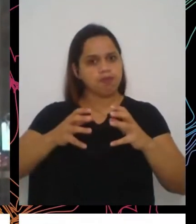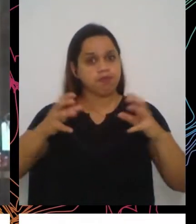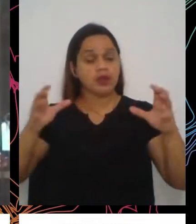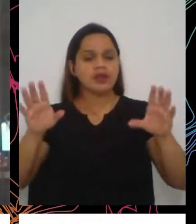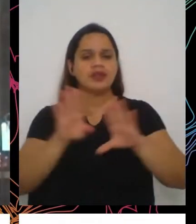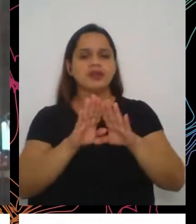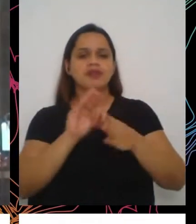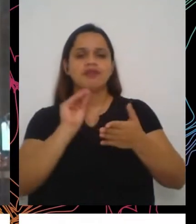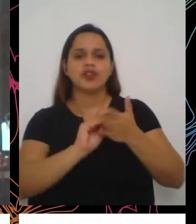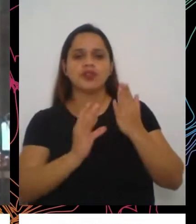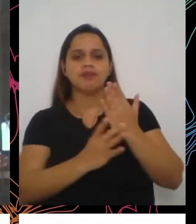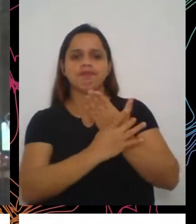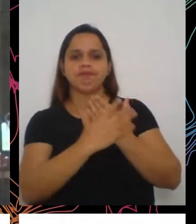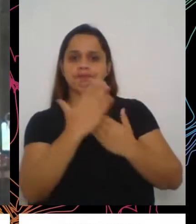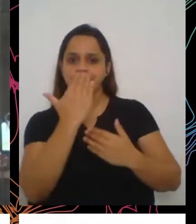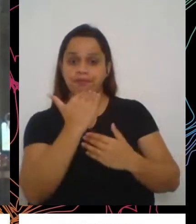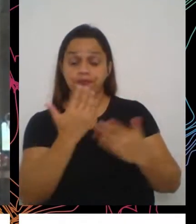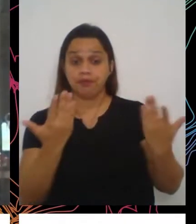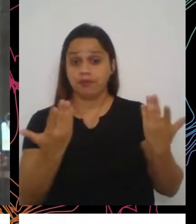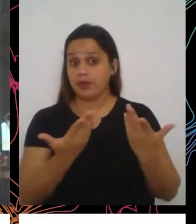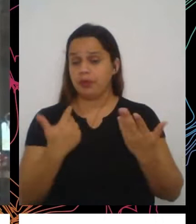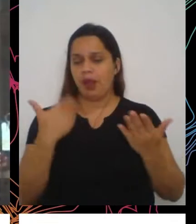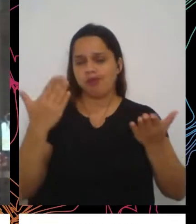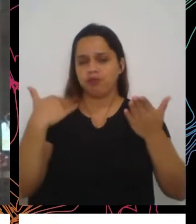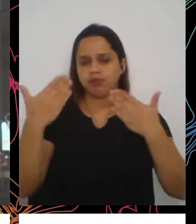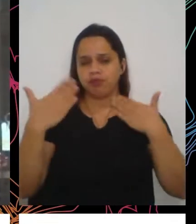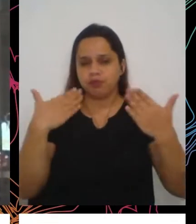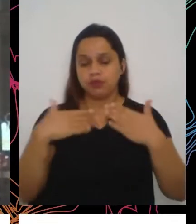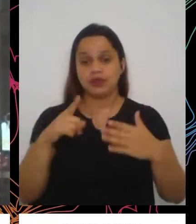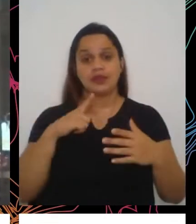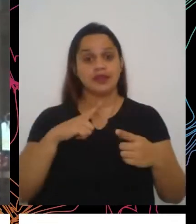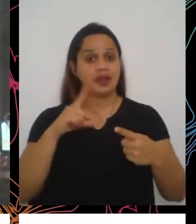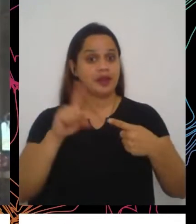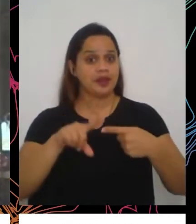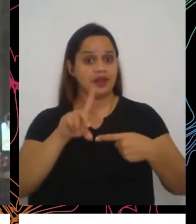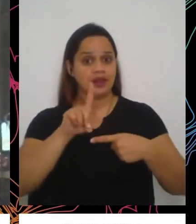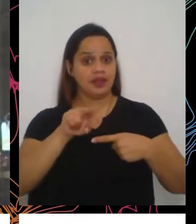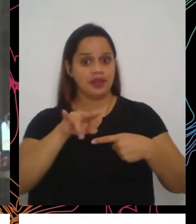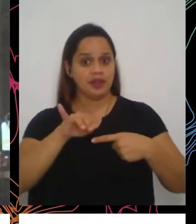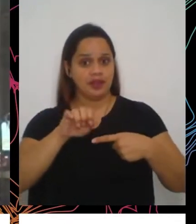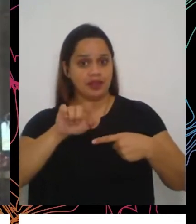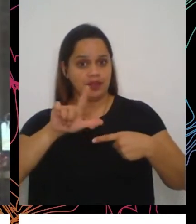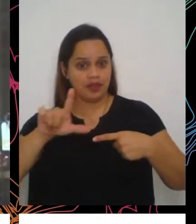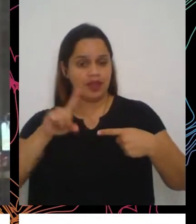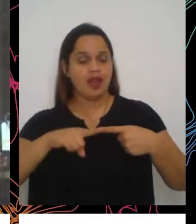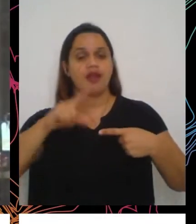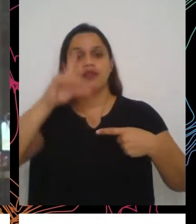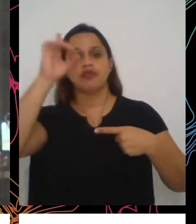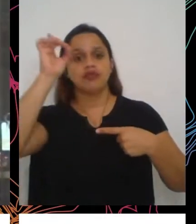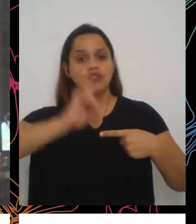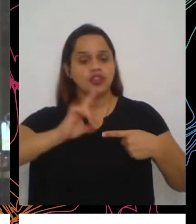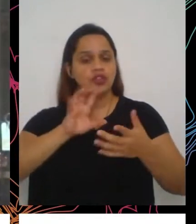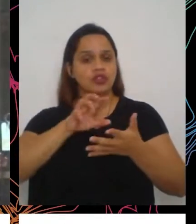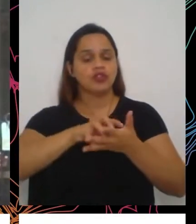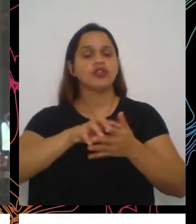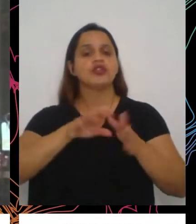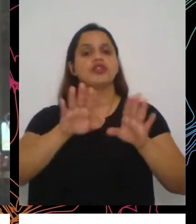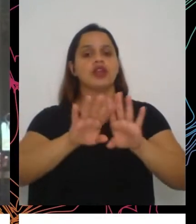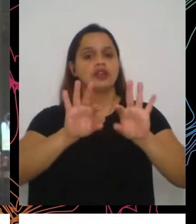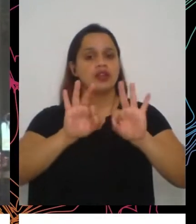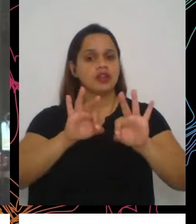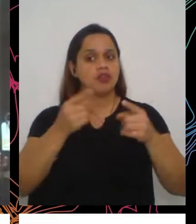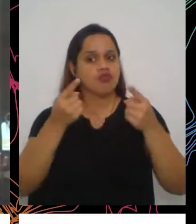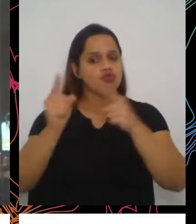desse bate-papo, desse nosso diálogo, nós temos Daniel Balaban, diretor do Centro de Excelência contra a Fome